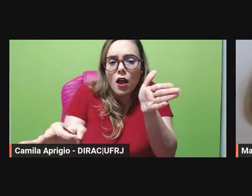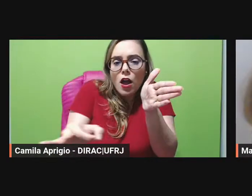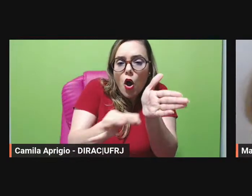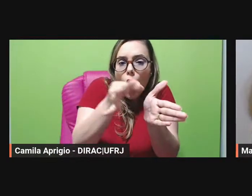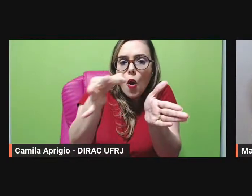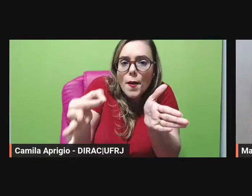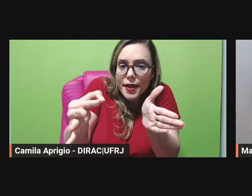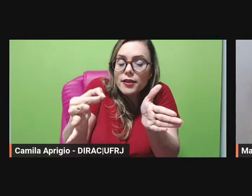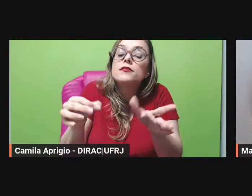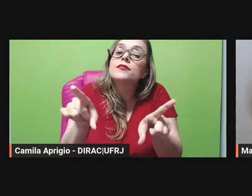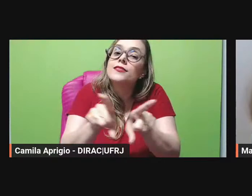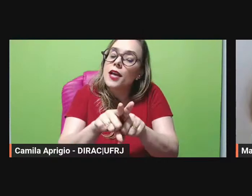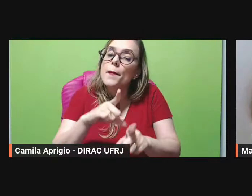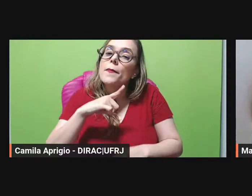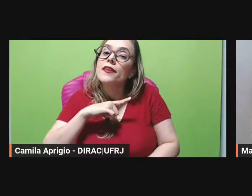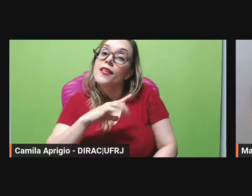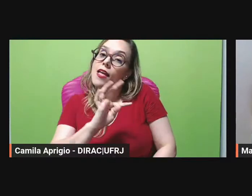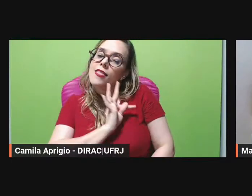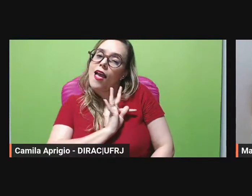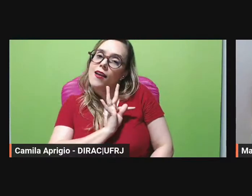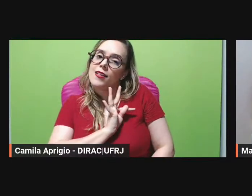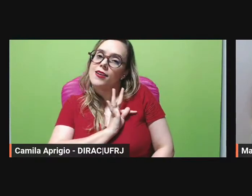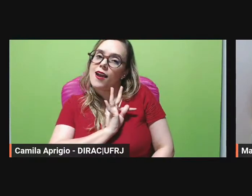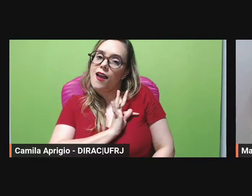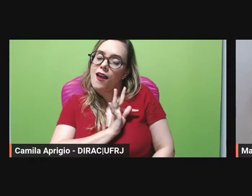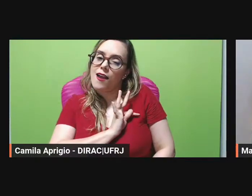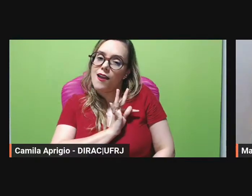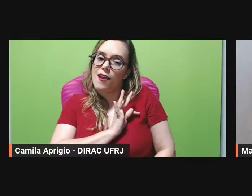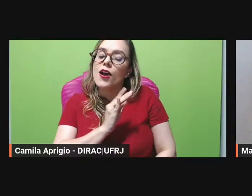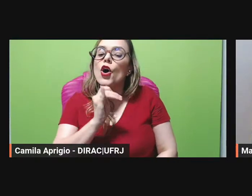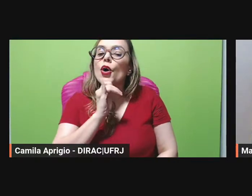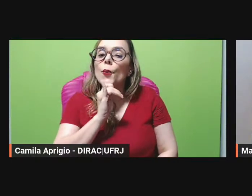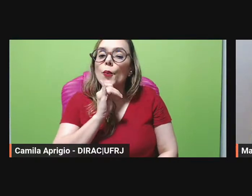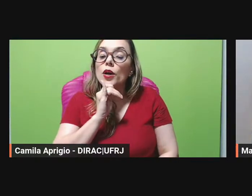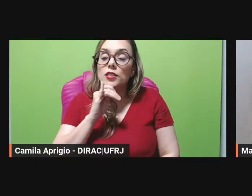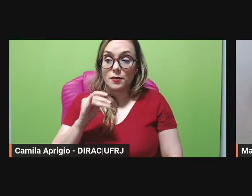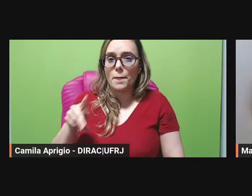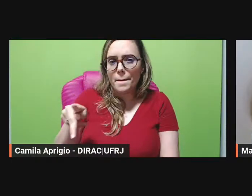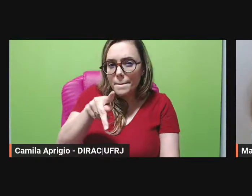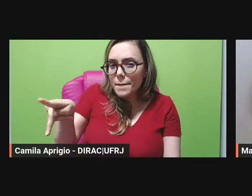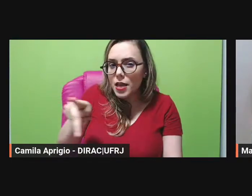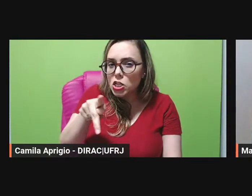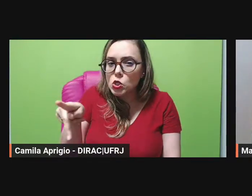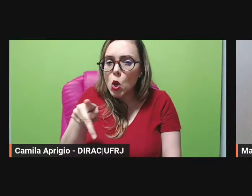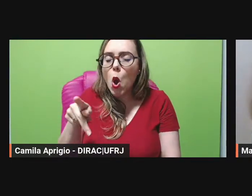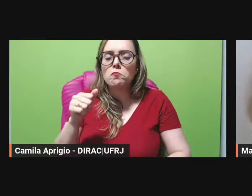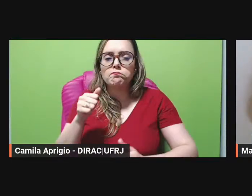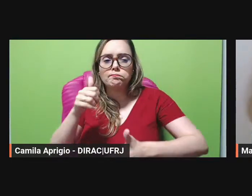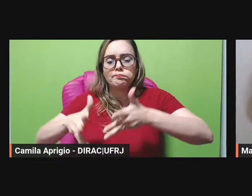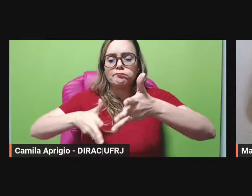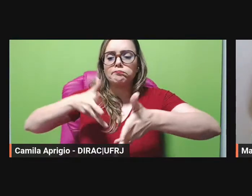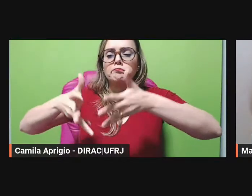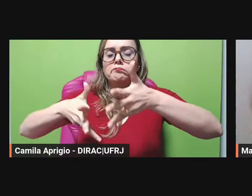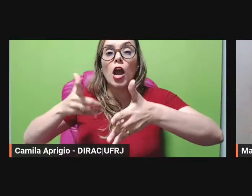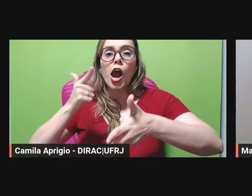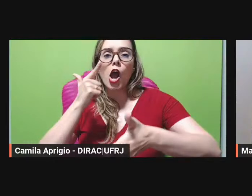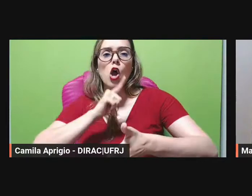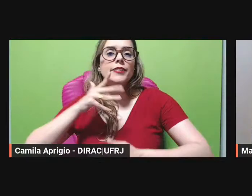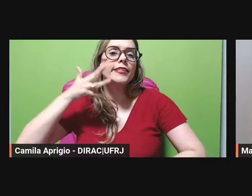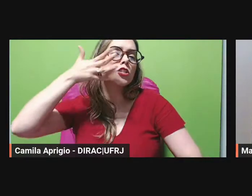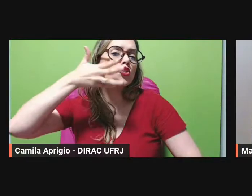técnicas que são as provas que o falante pode construir e